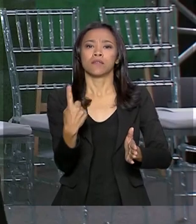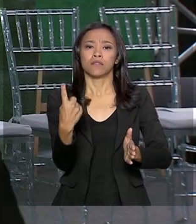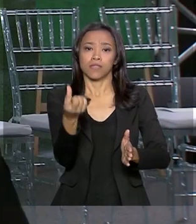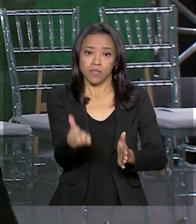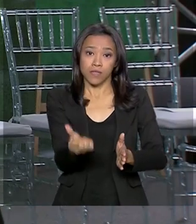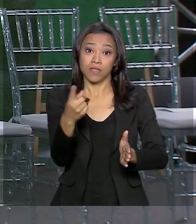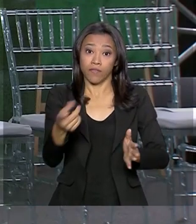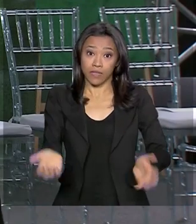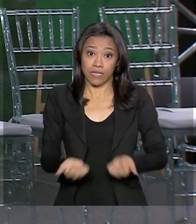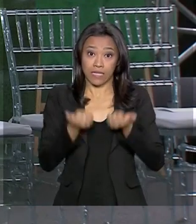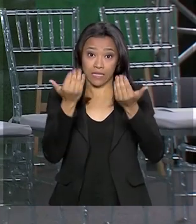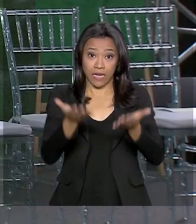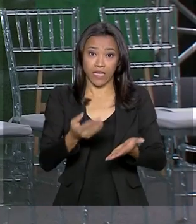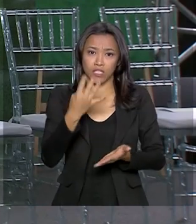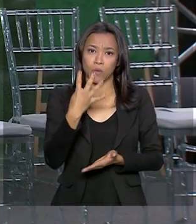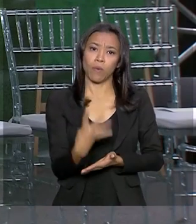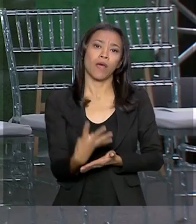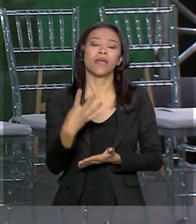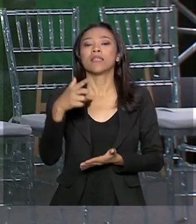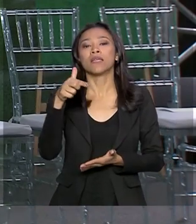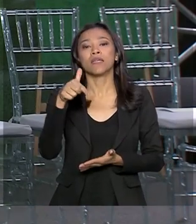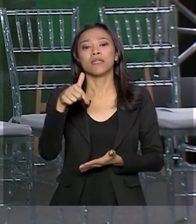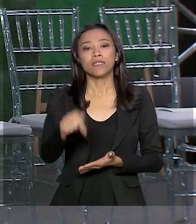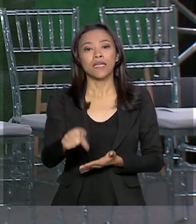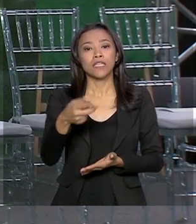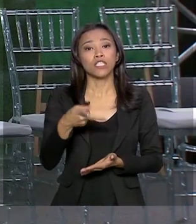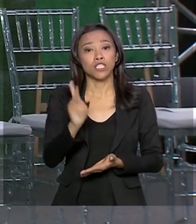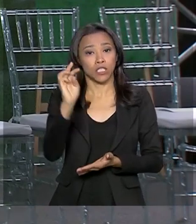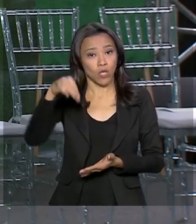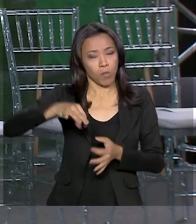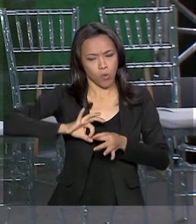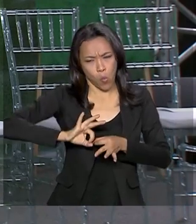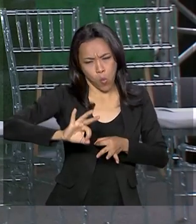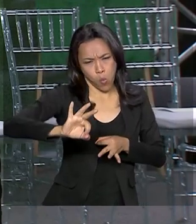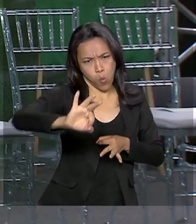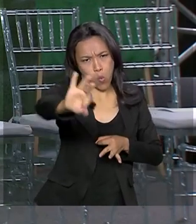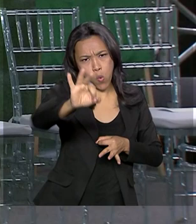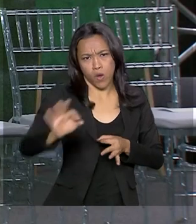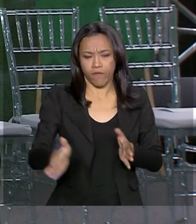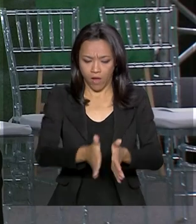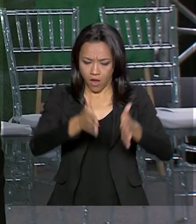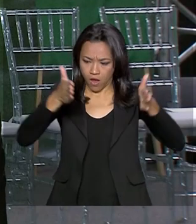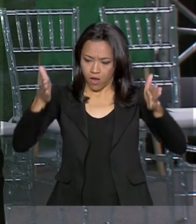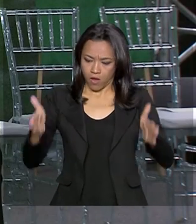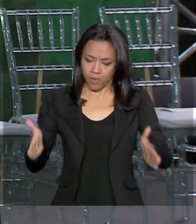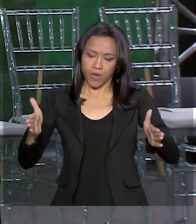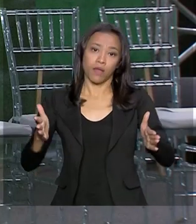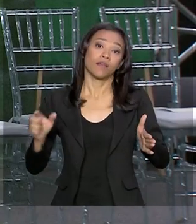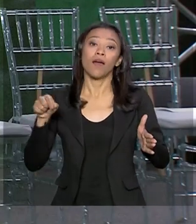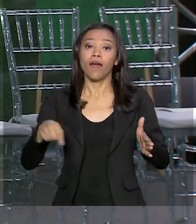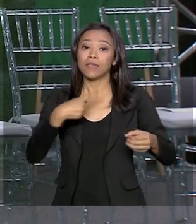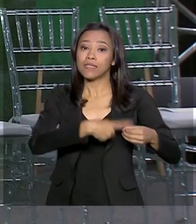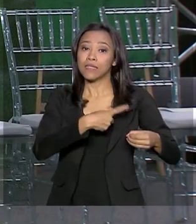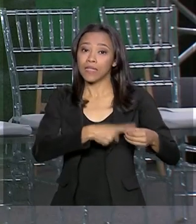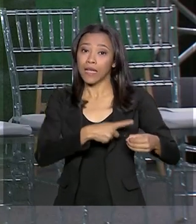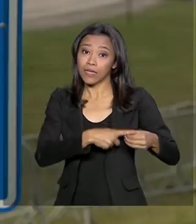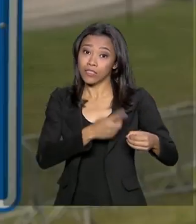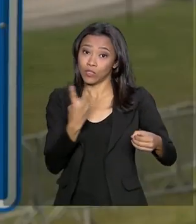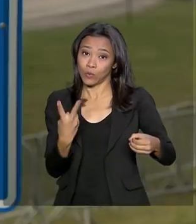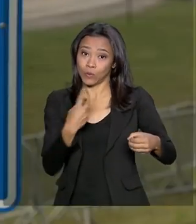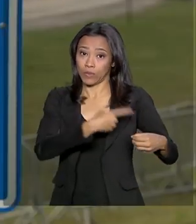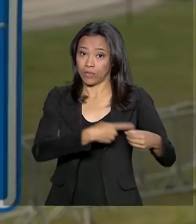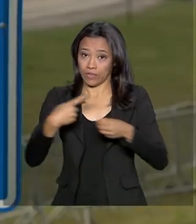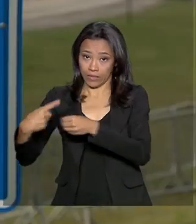47 quilômetros duplicados dessa rodovia. Fica entre as cidades de Pelotas e Turuçu.